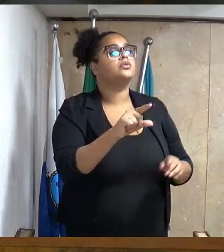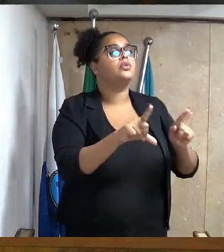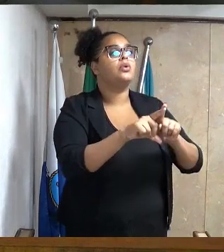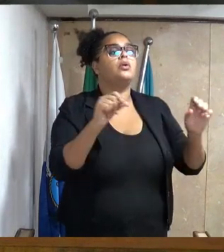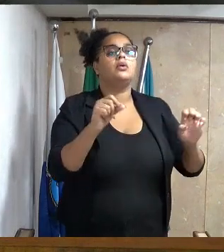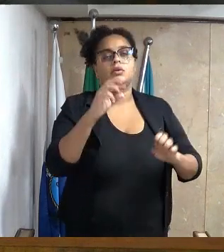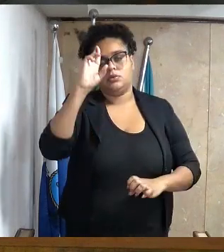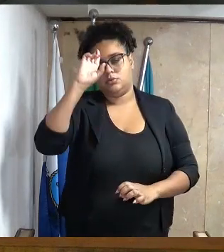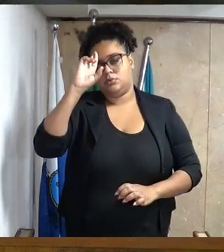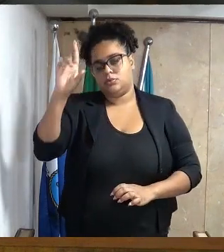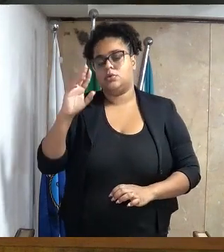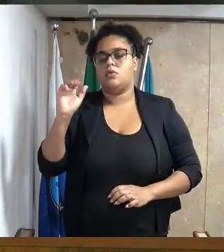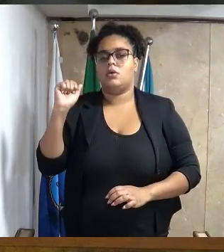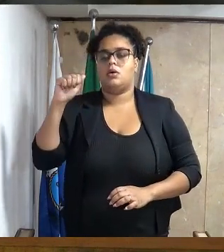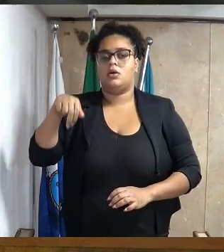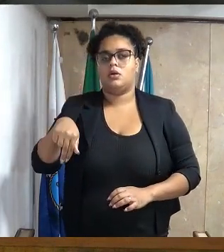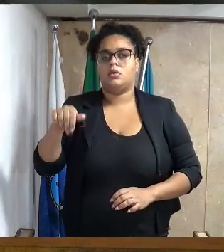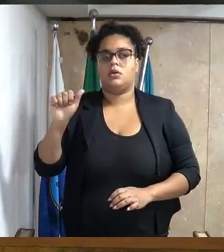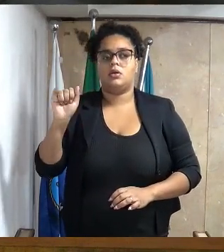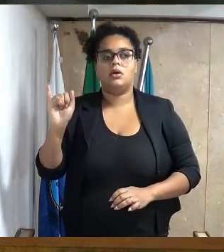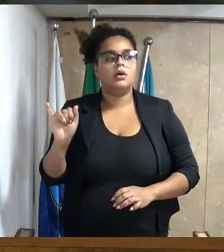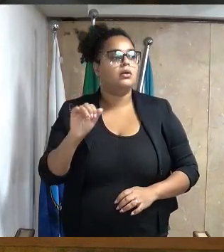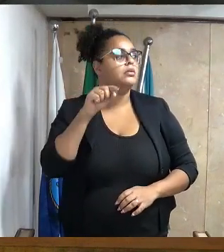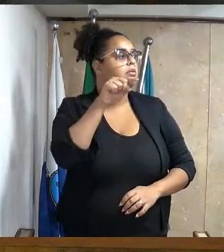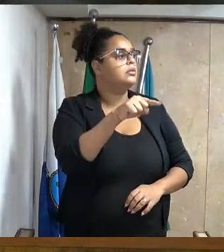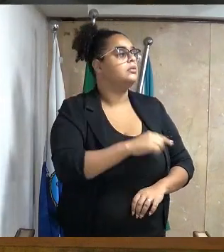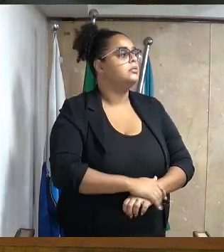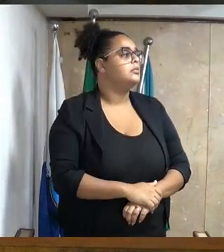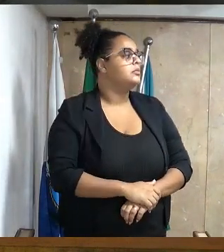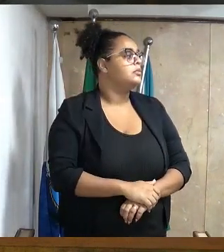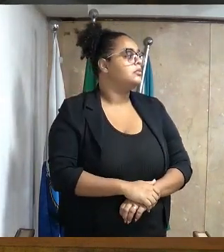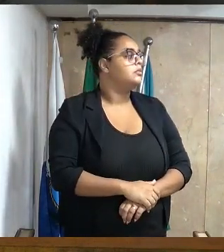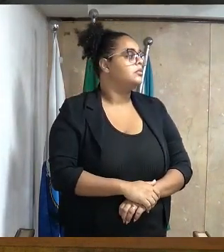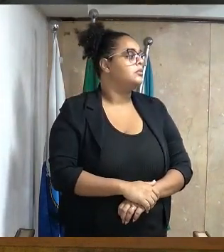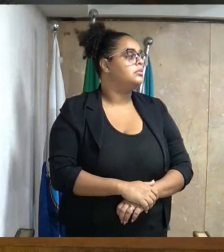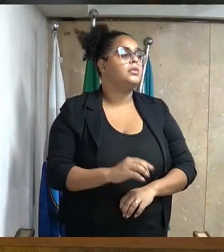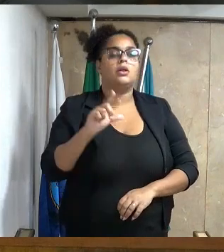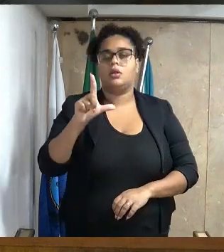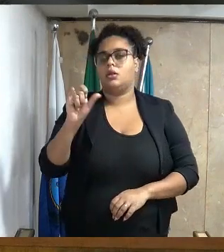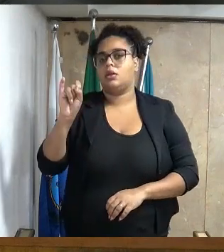justiça e senhor Ian Iuri Silveira de Lima.